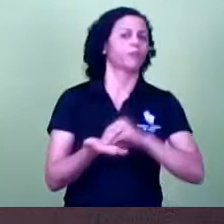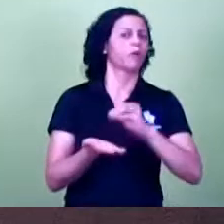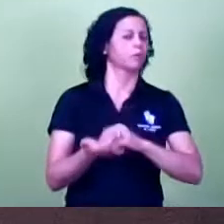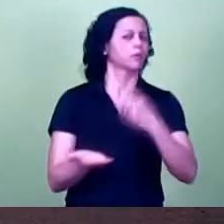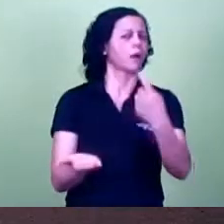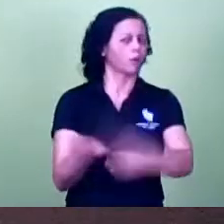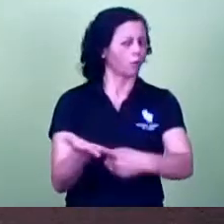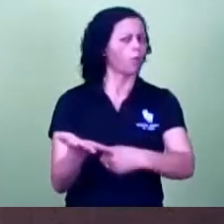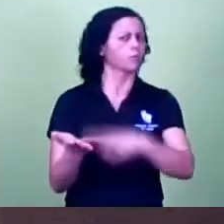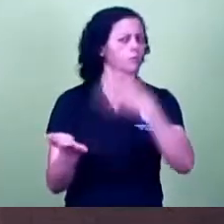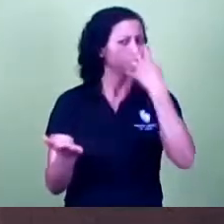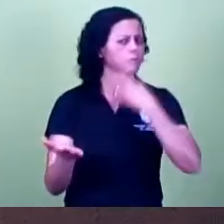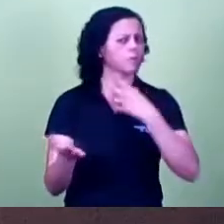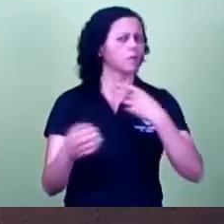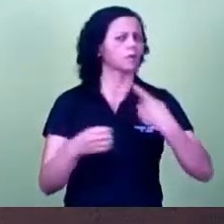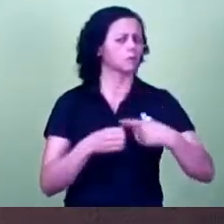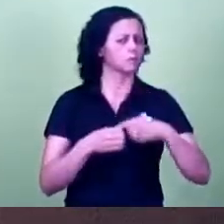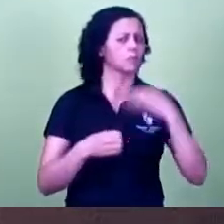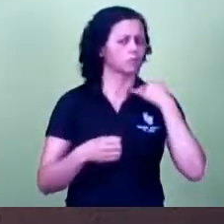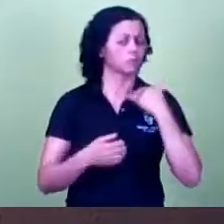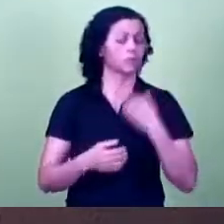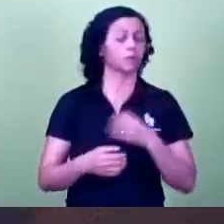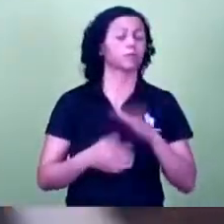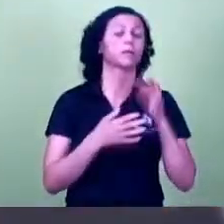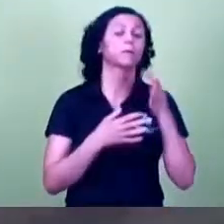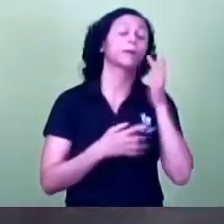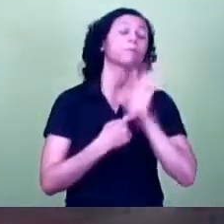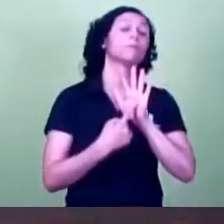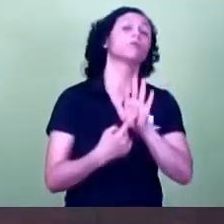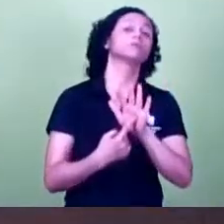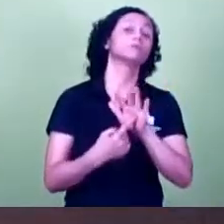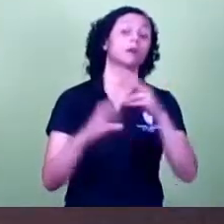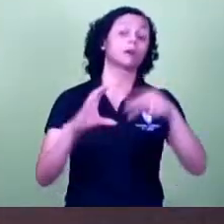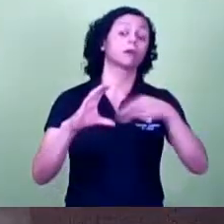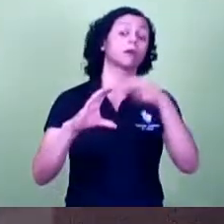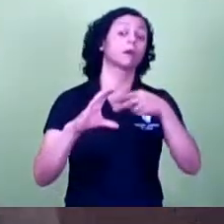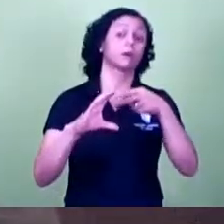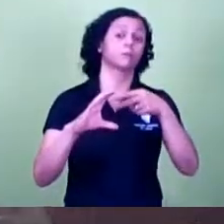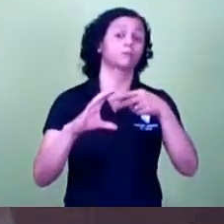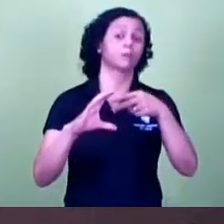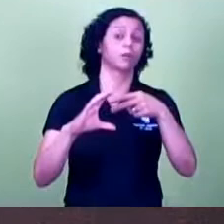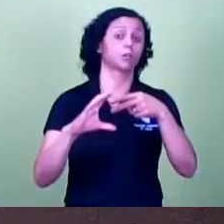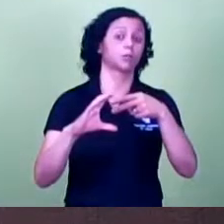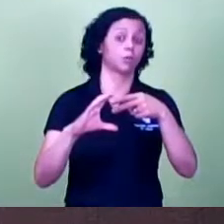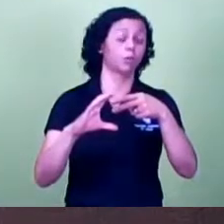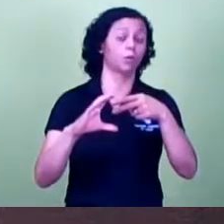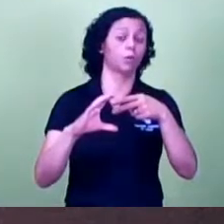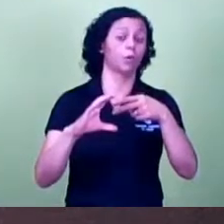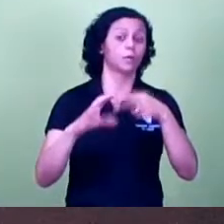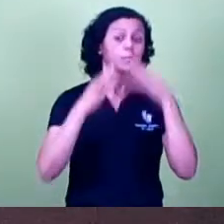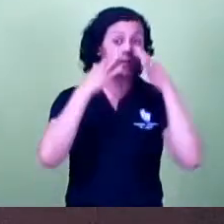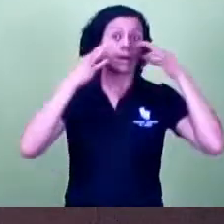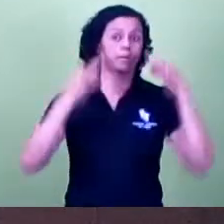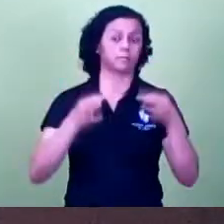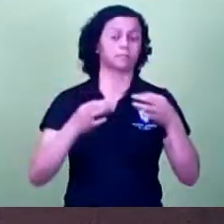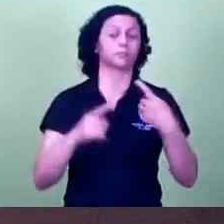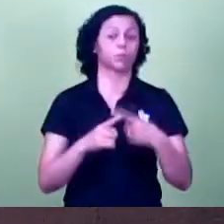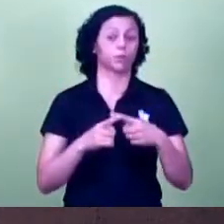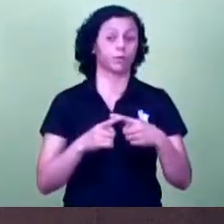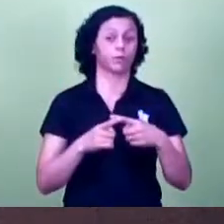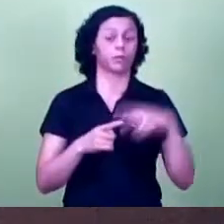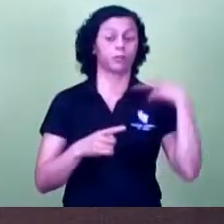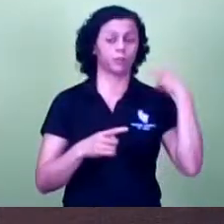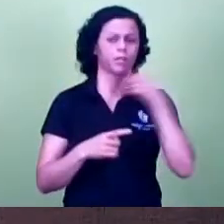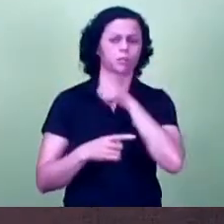provar também que a casa está alerta em nome do nobre amigo vereador Sargento Melo que foi, se propôs,